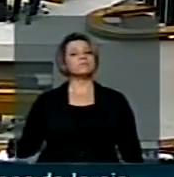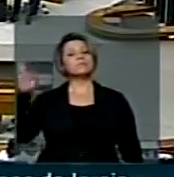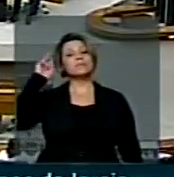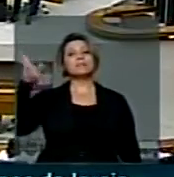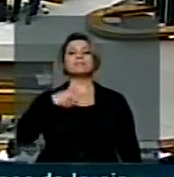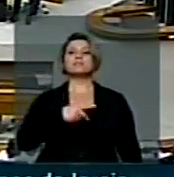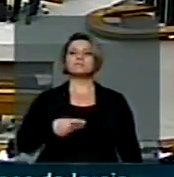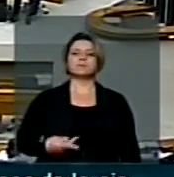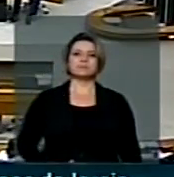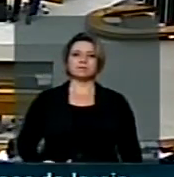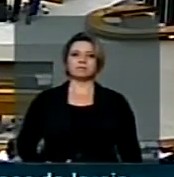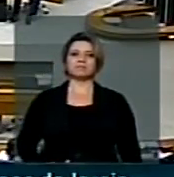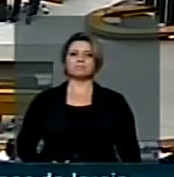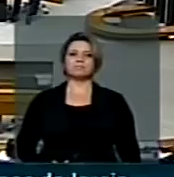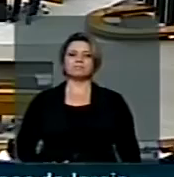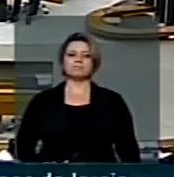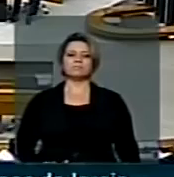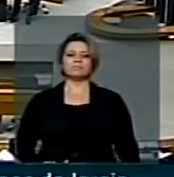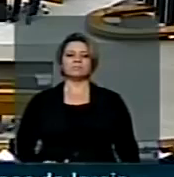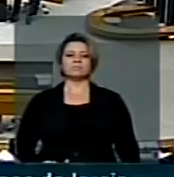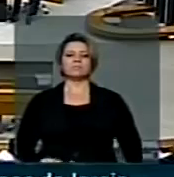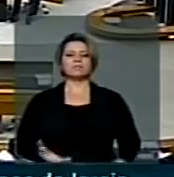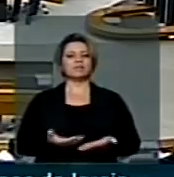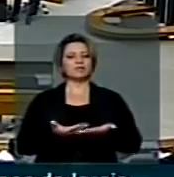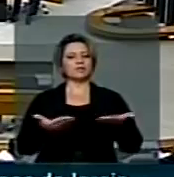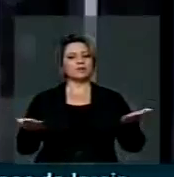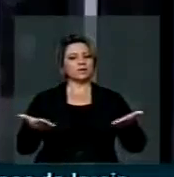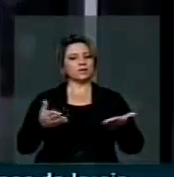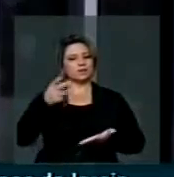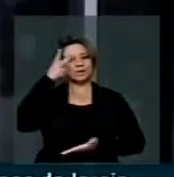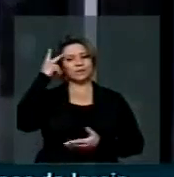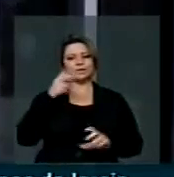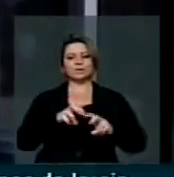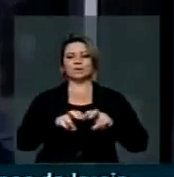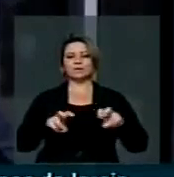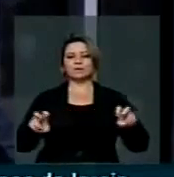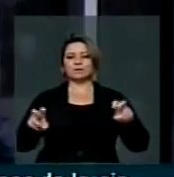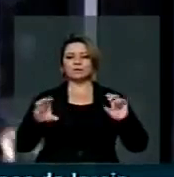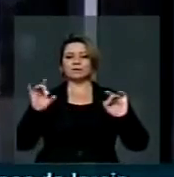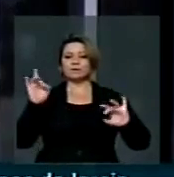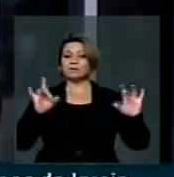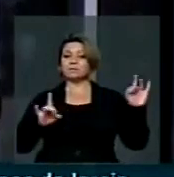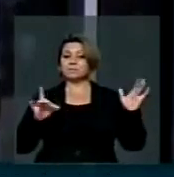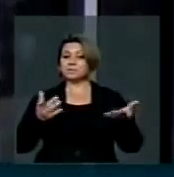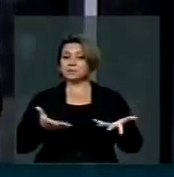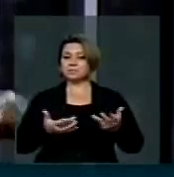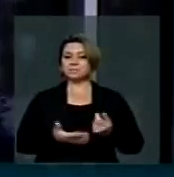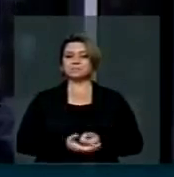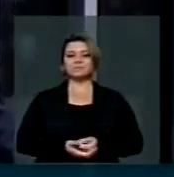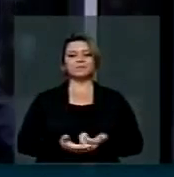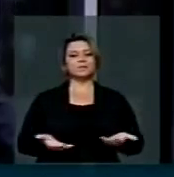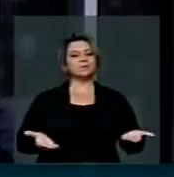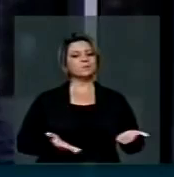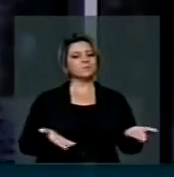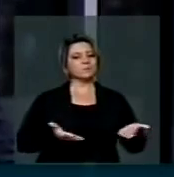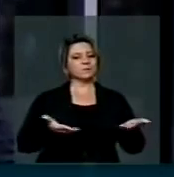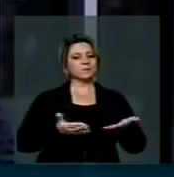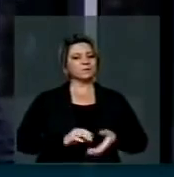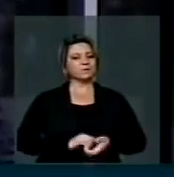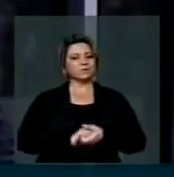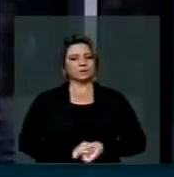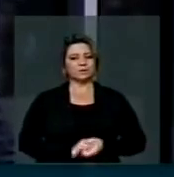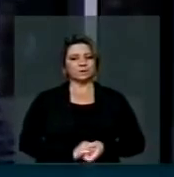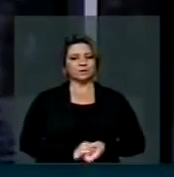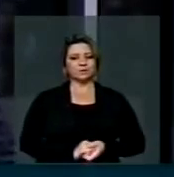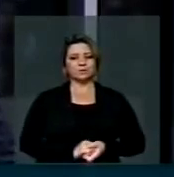Senhor Presidente, nobres participantes desta mesa, nesse momento eu gostaria de cumprimentar